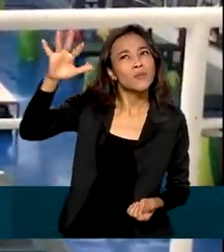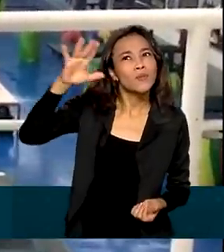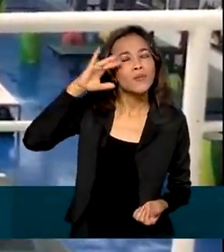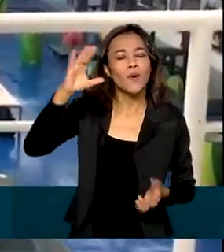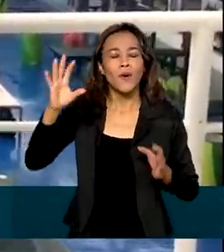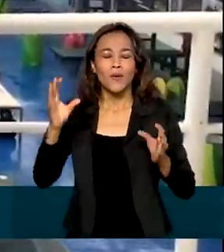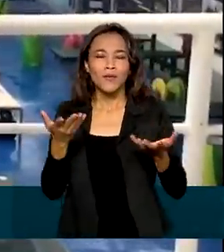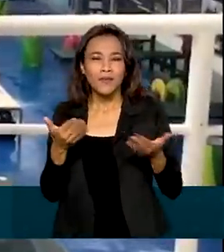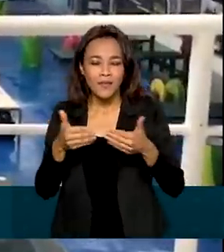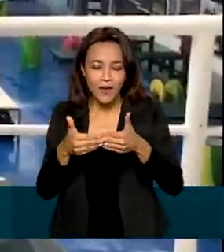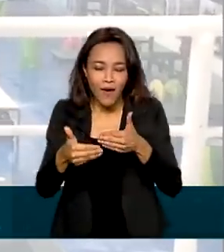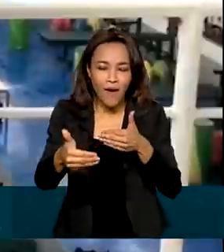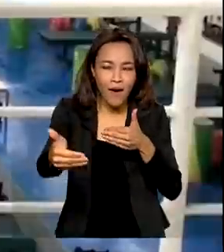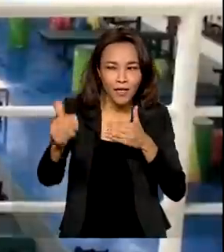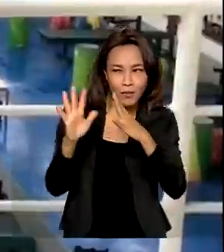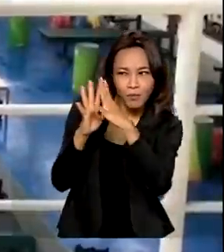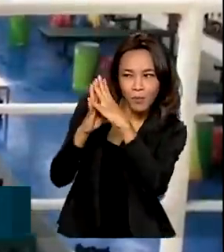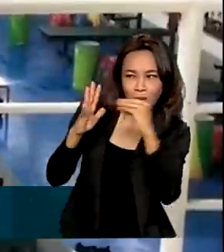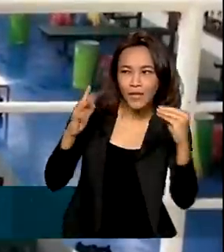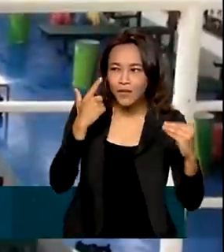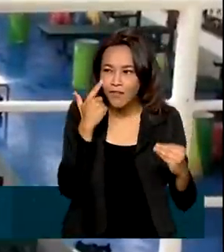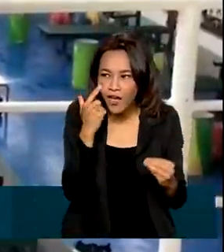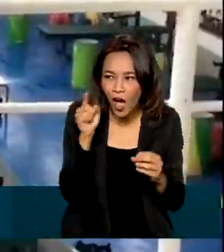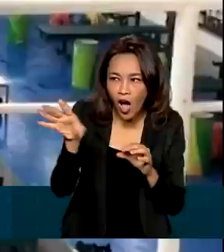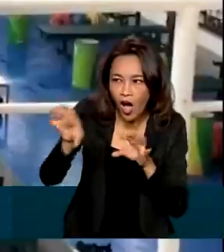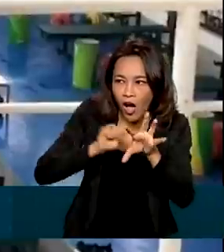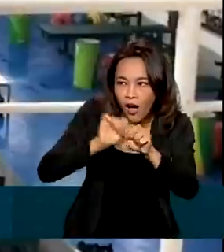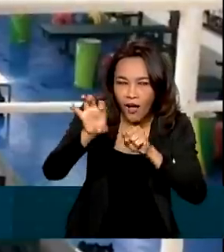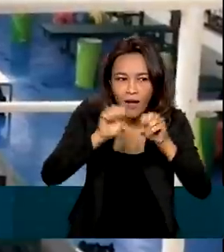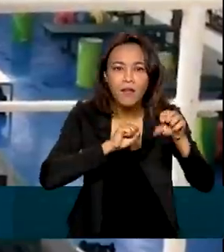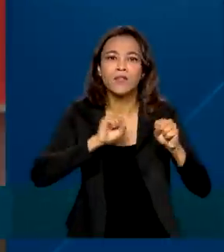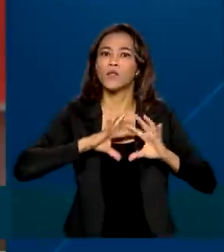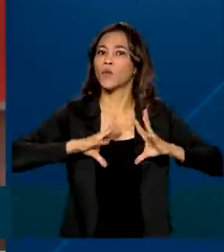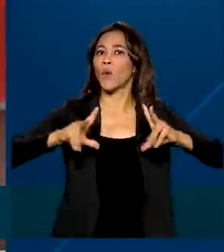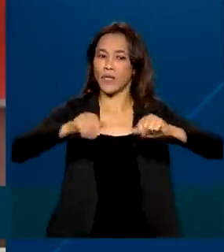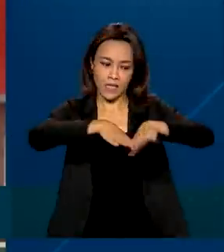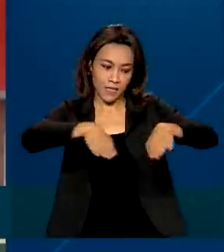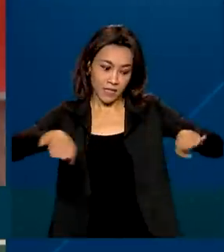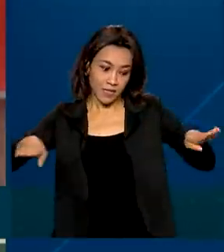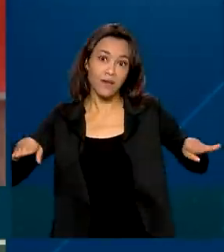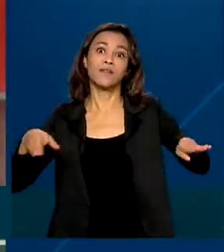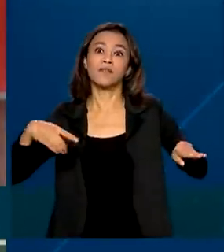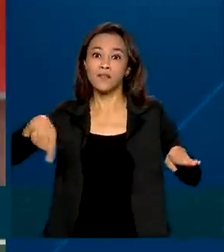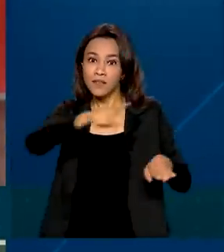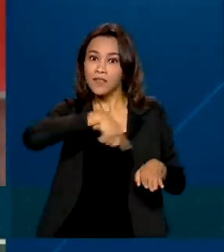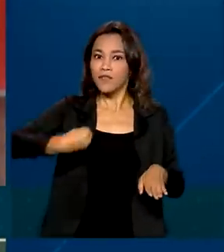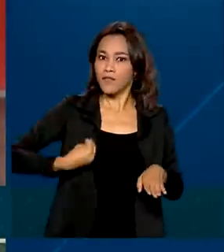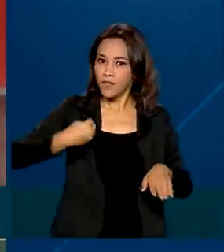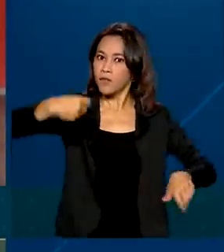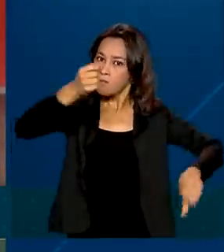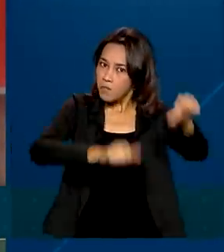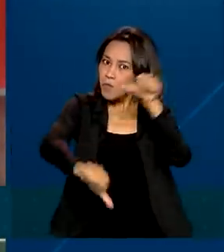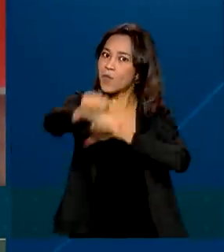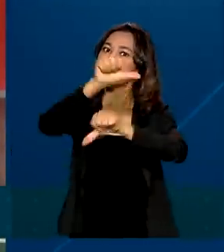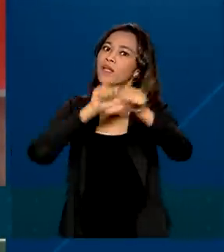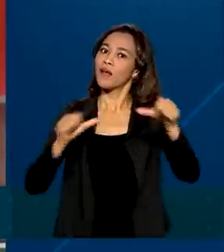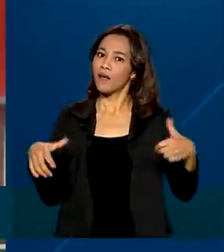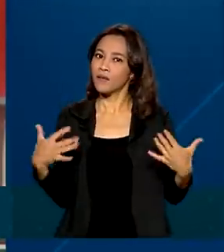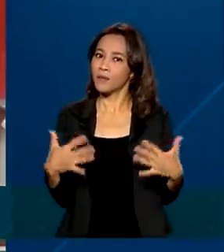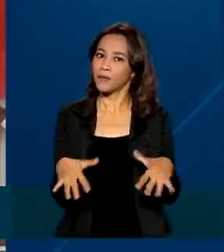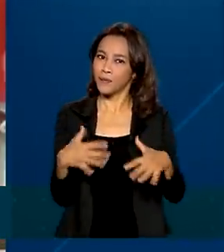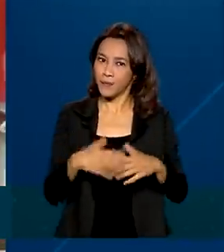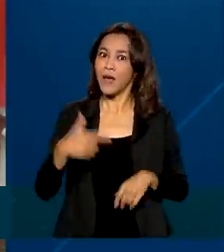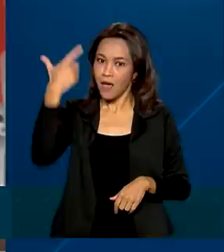exemplos de perto que possam ser seguidos. Todas as crianças que passam por aqui, que já passaram, tiveram suas vidas mudadas de uma forma muito grande.